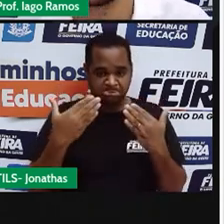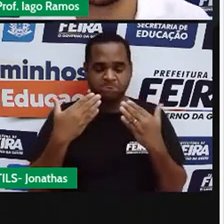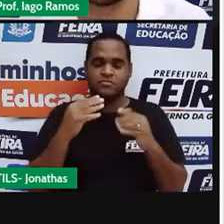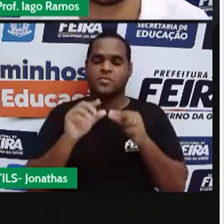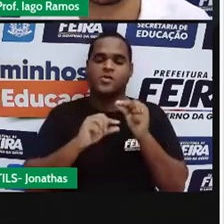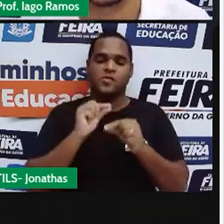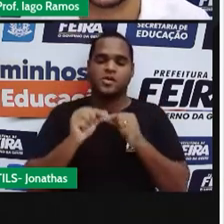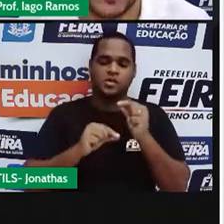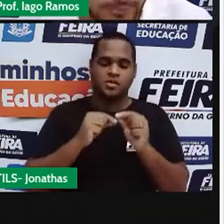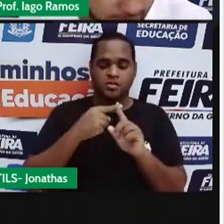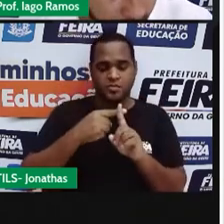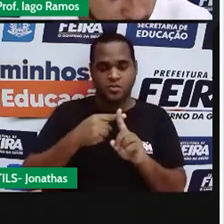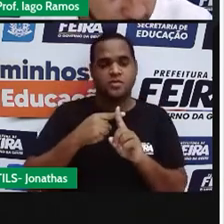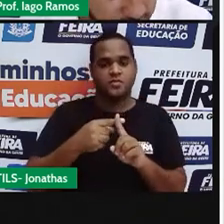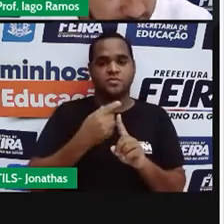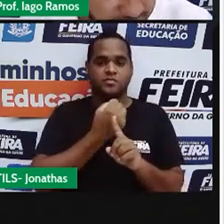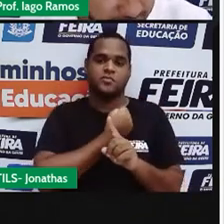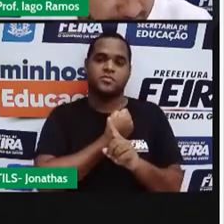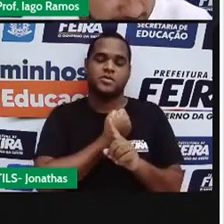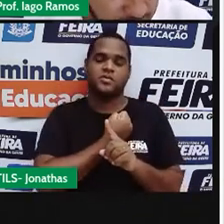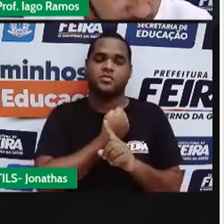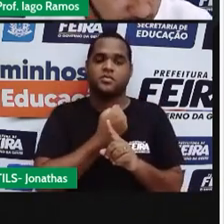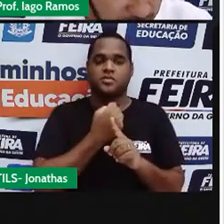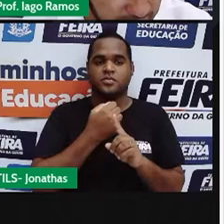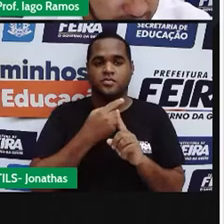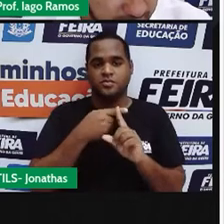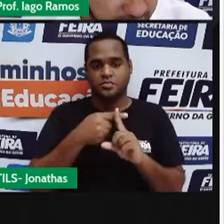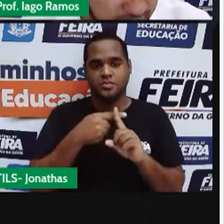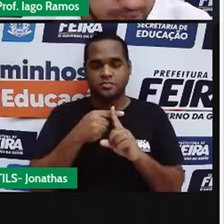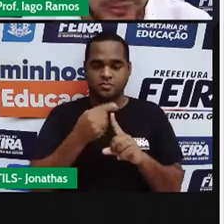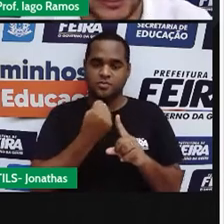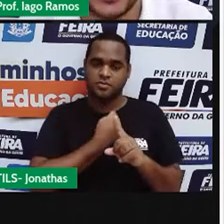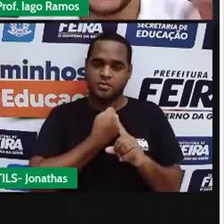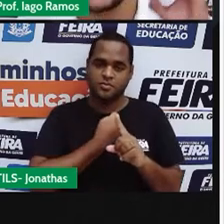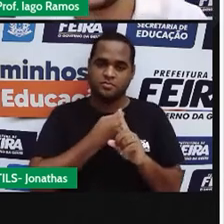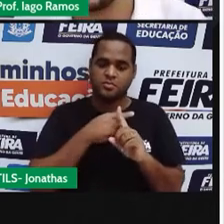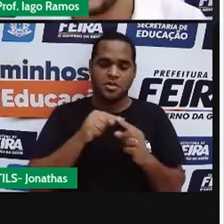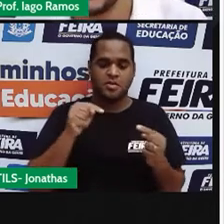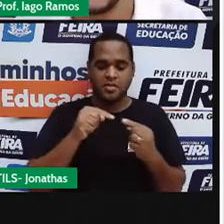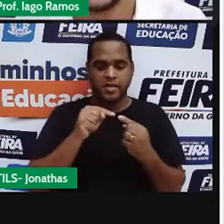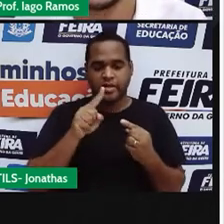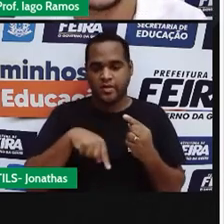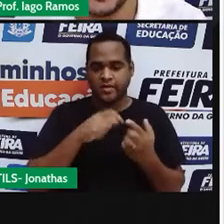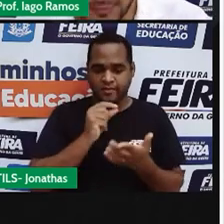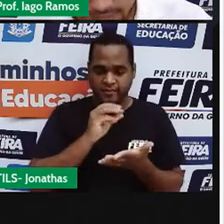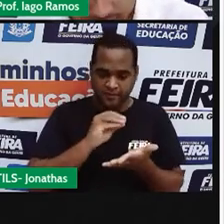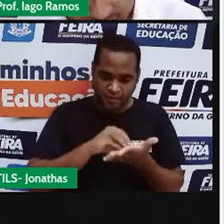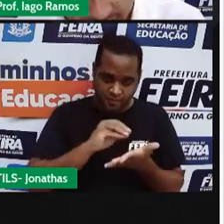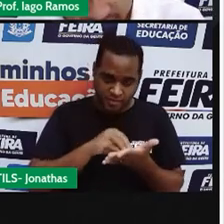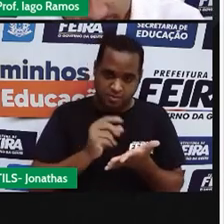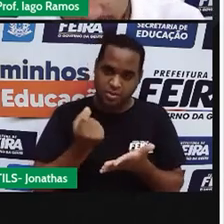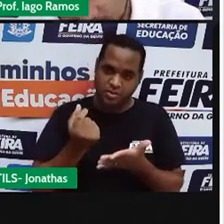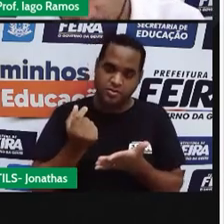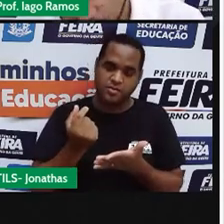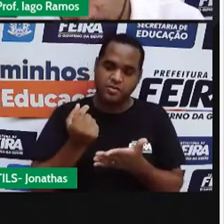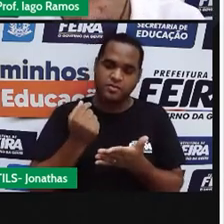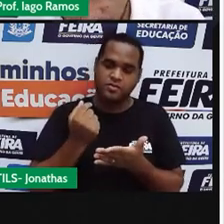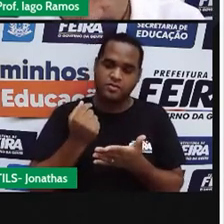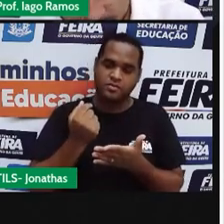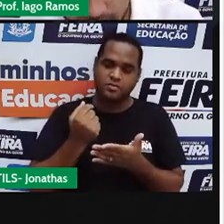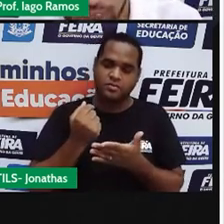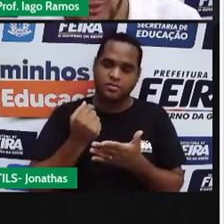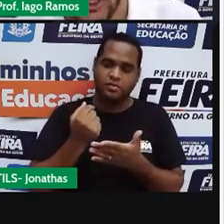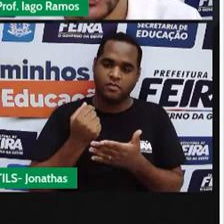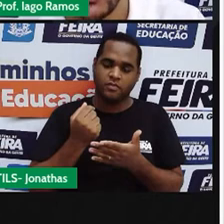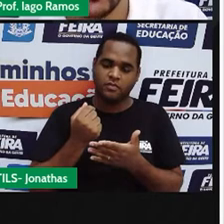número positivo. E quando a gente fala de uma quantia que a gente deve, a gente representa esse número